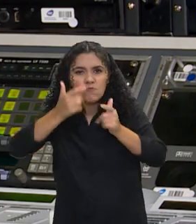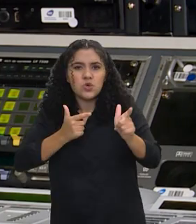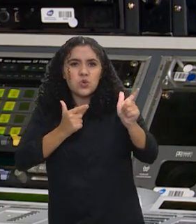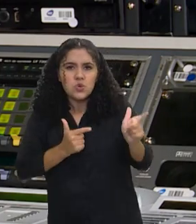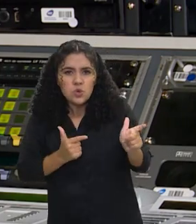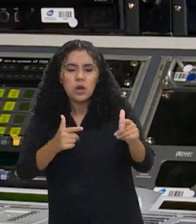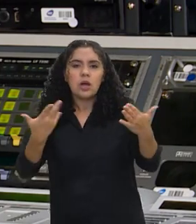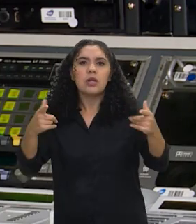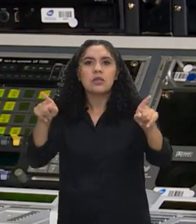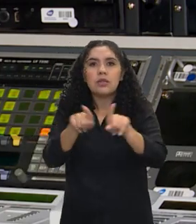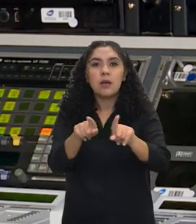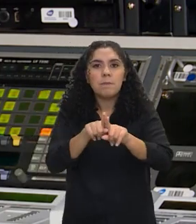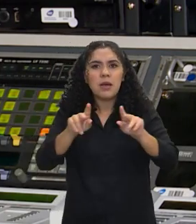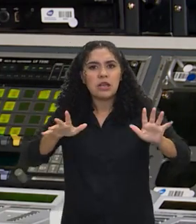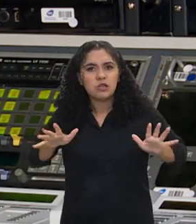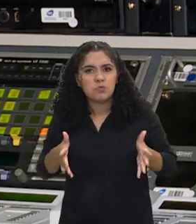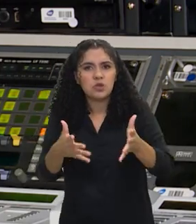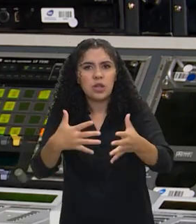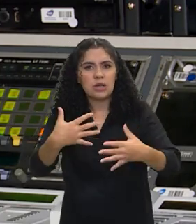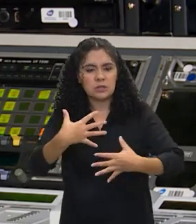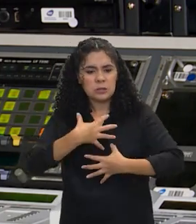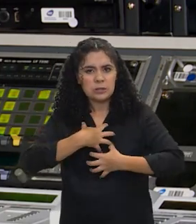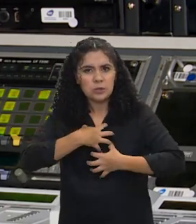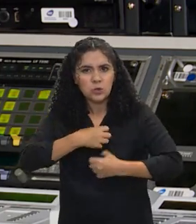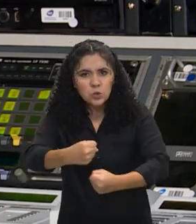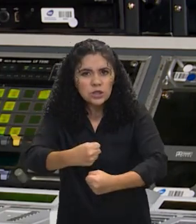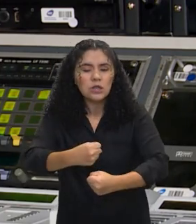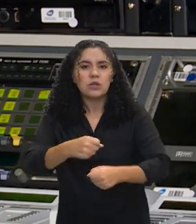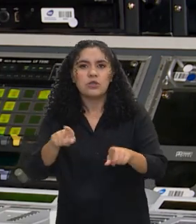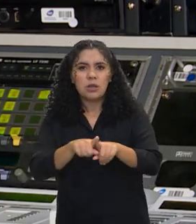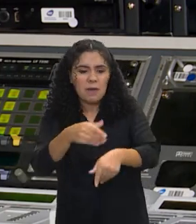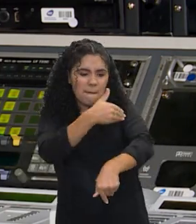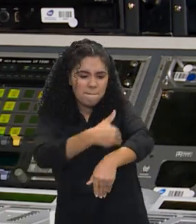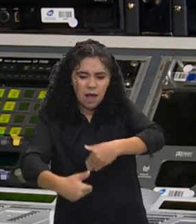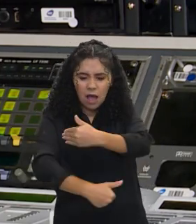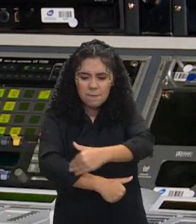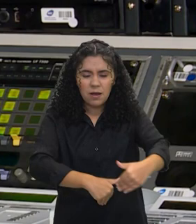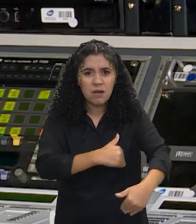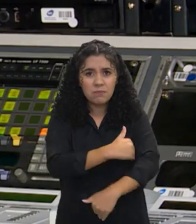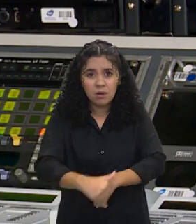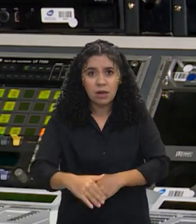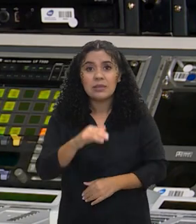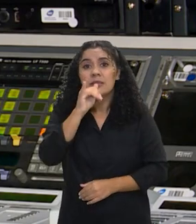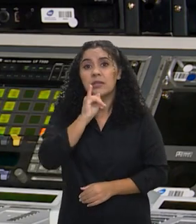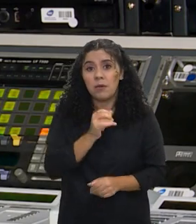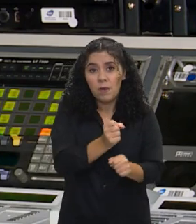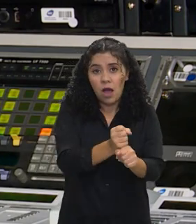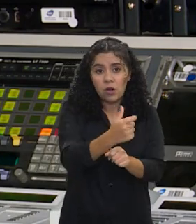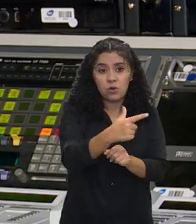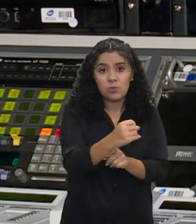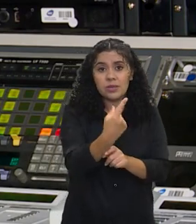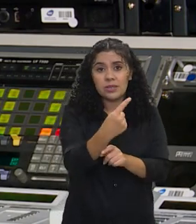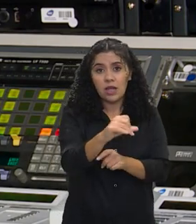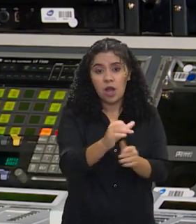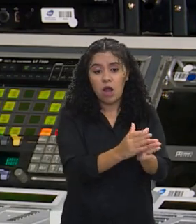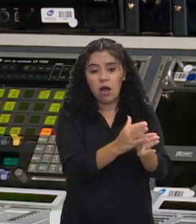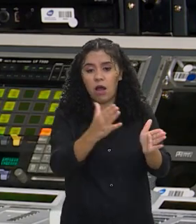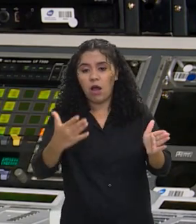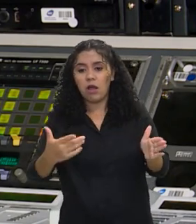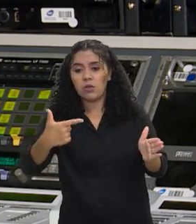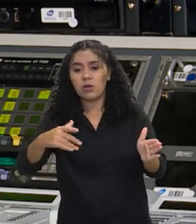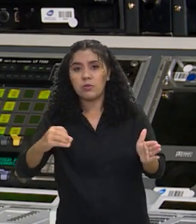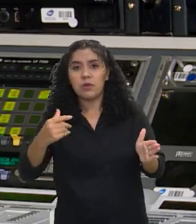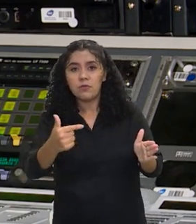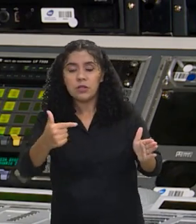de incentivo a suicídio e automutilação. Nós tivemos, de 2019 a 2022, um crescimento de